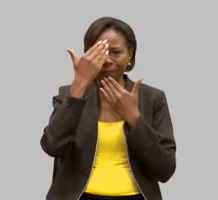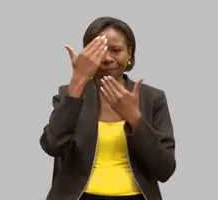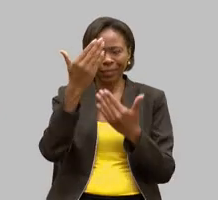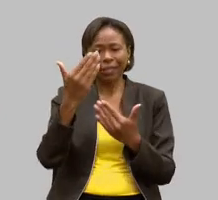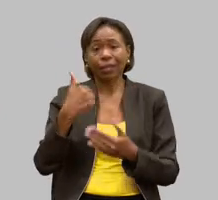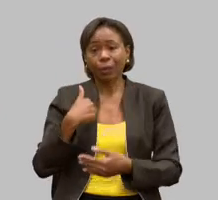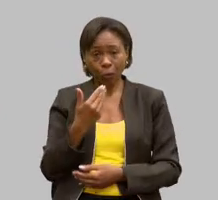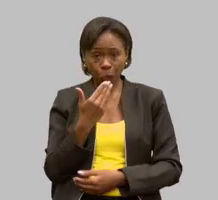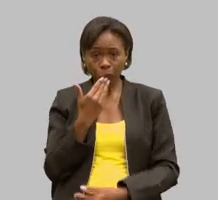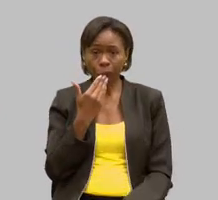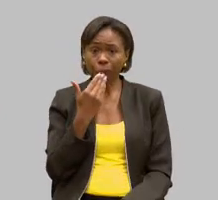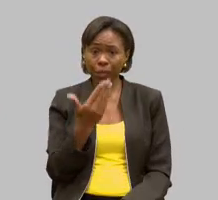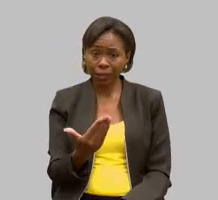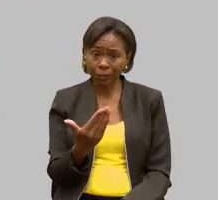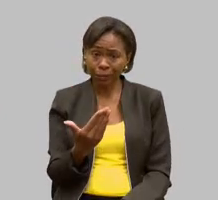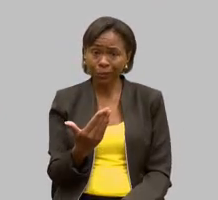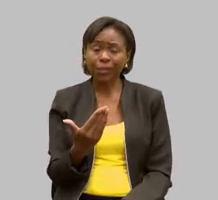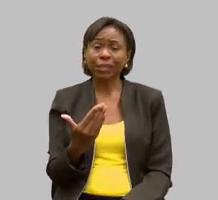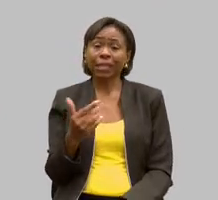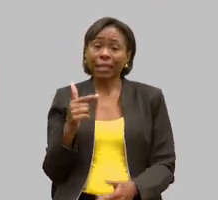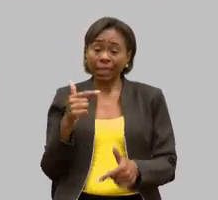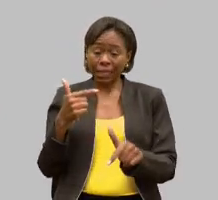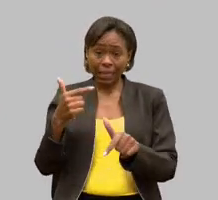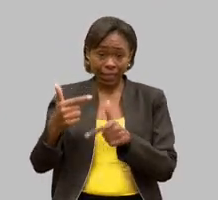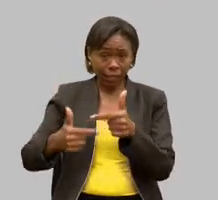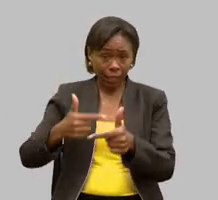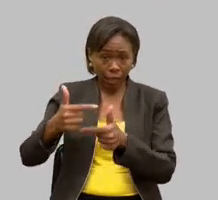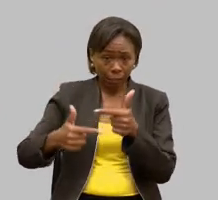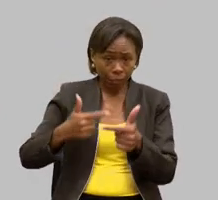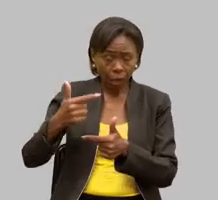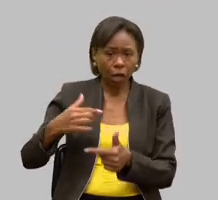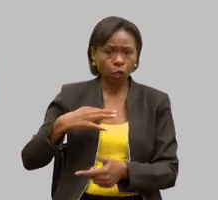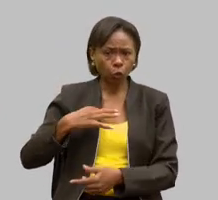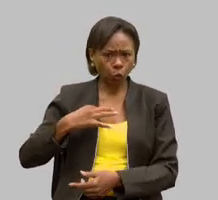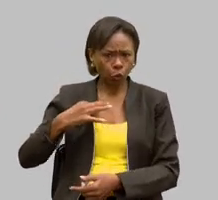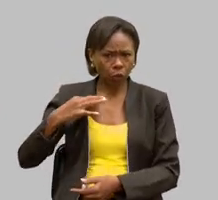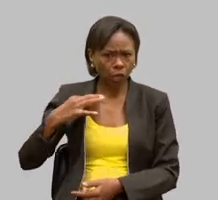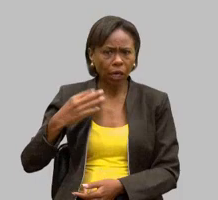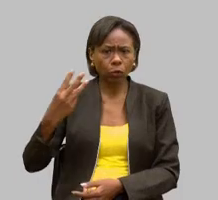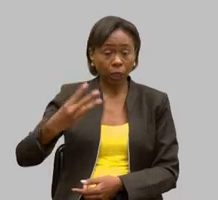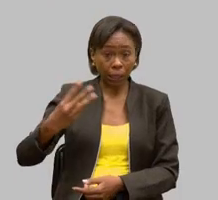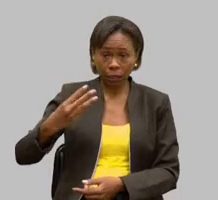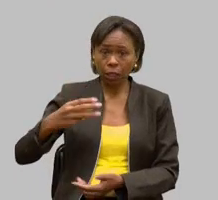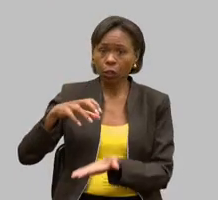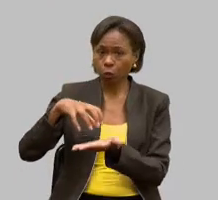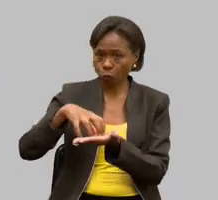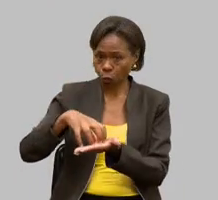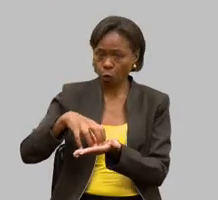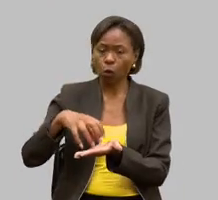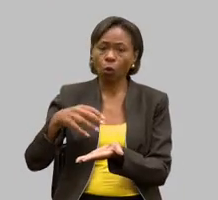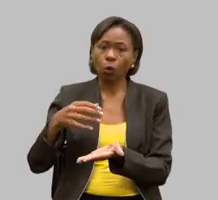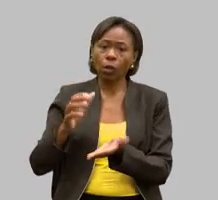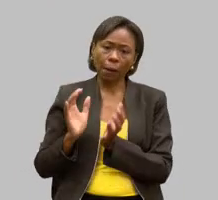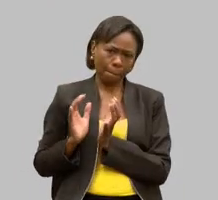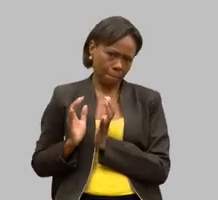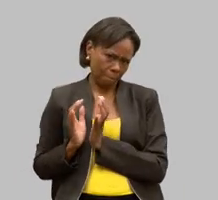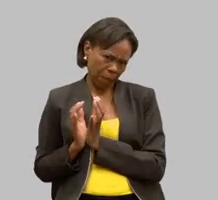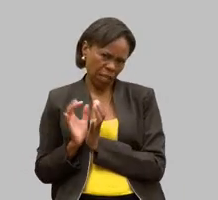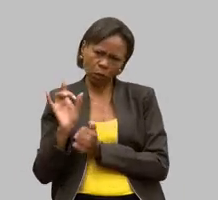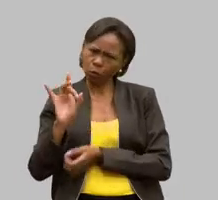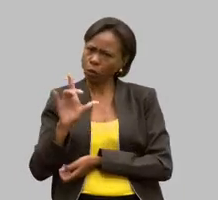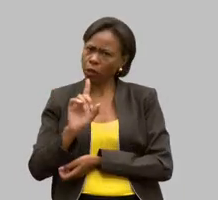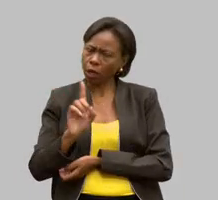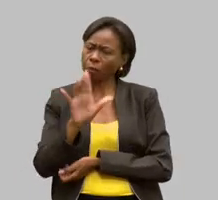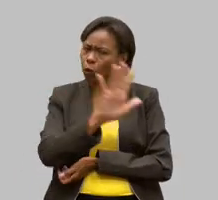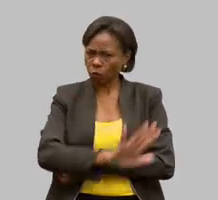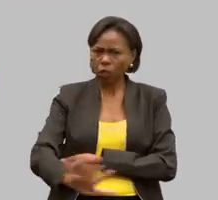desse trabalho voluntariado de todo o terceiro setor não só das APAIs de uma forma geral as